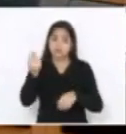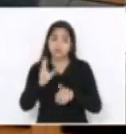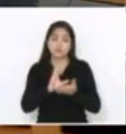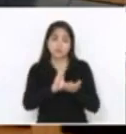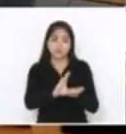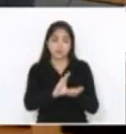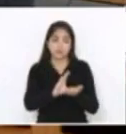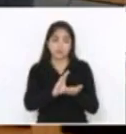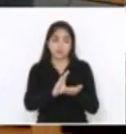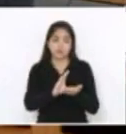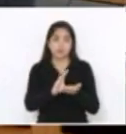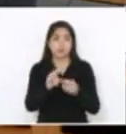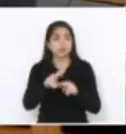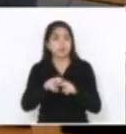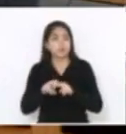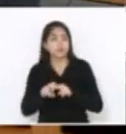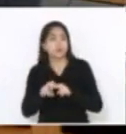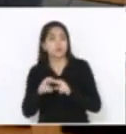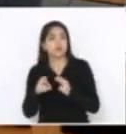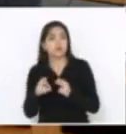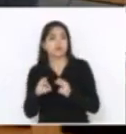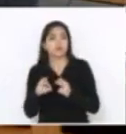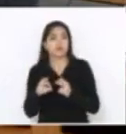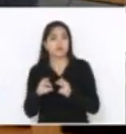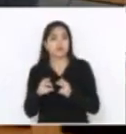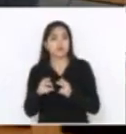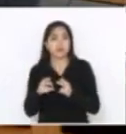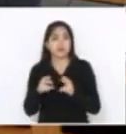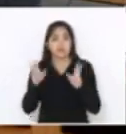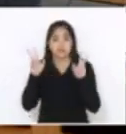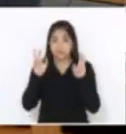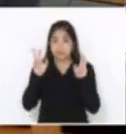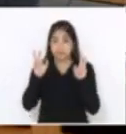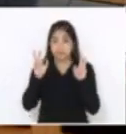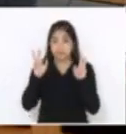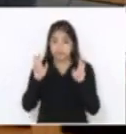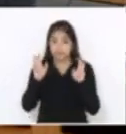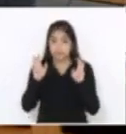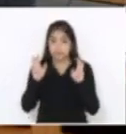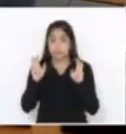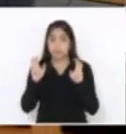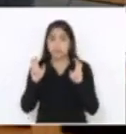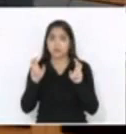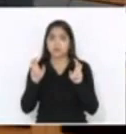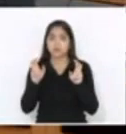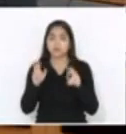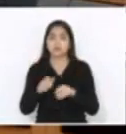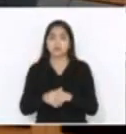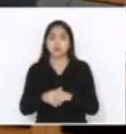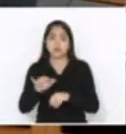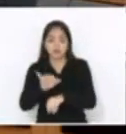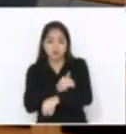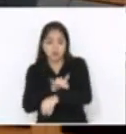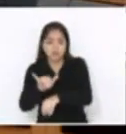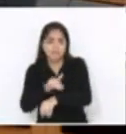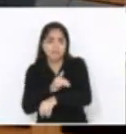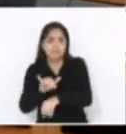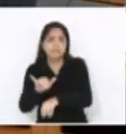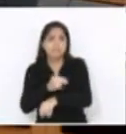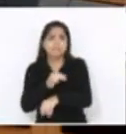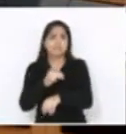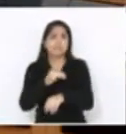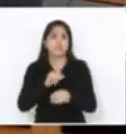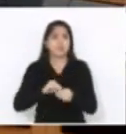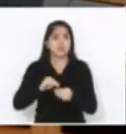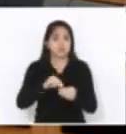Portanto, na questão prática de não descaracterizar o FUNDAM como um instrumento dos municípios, aqui eu vou voltar